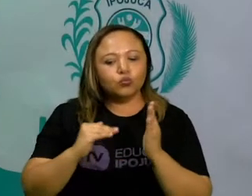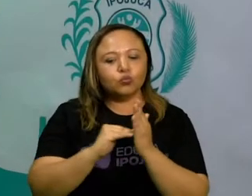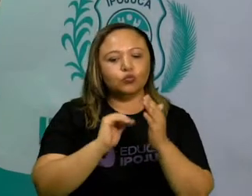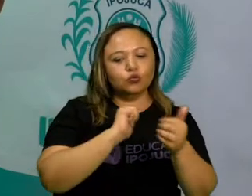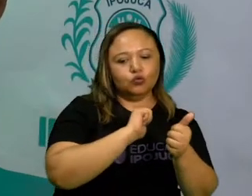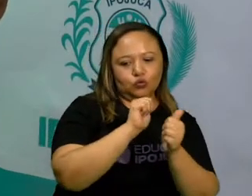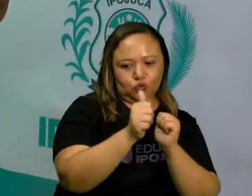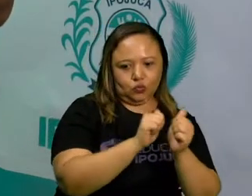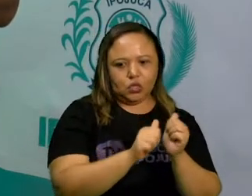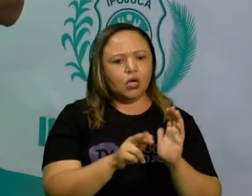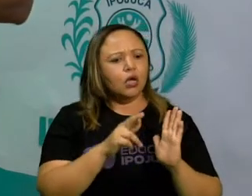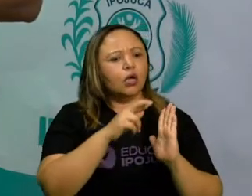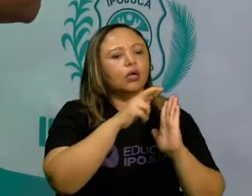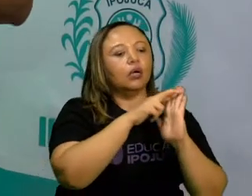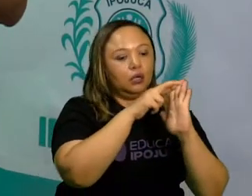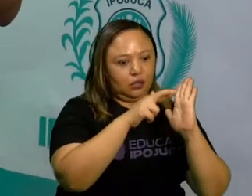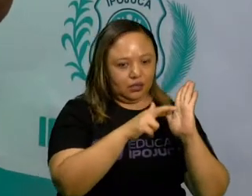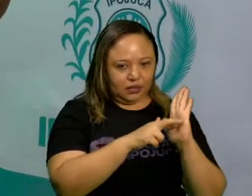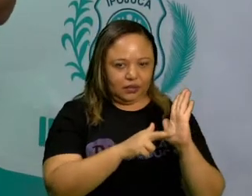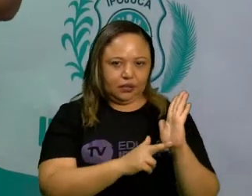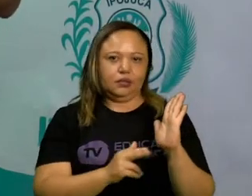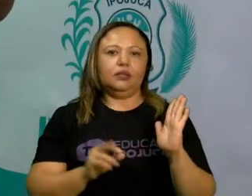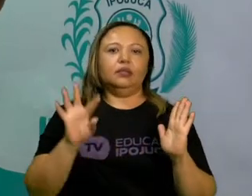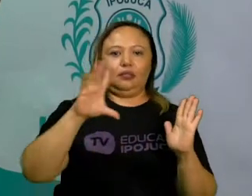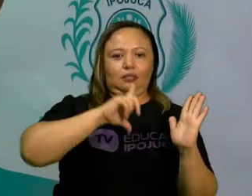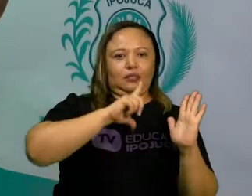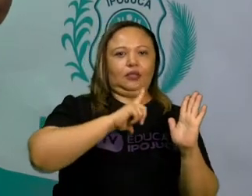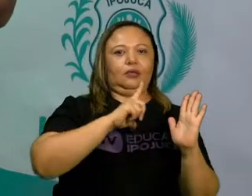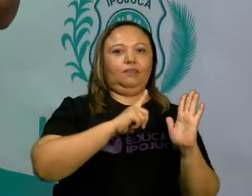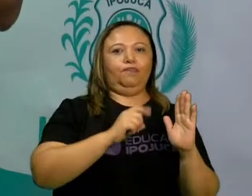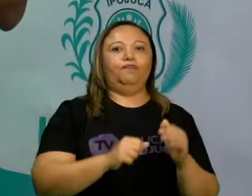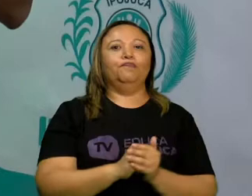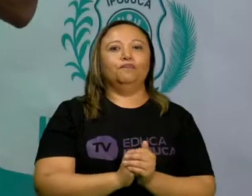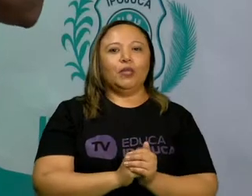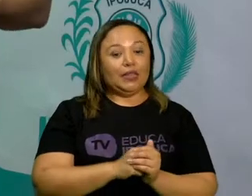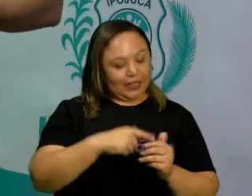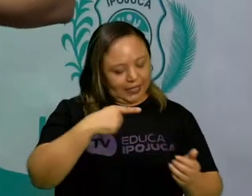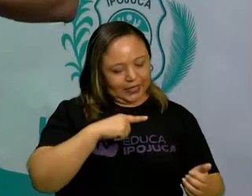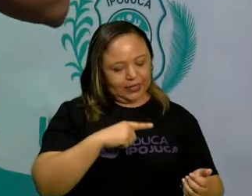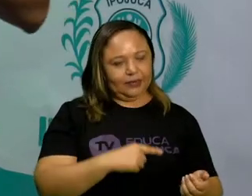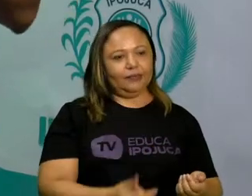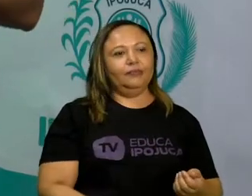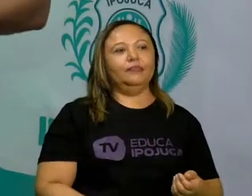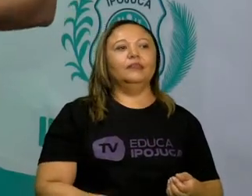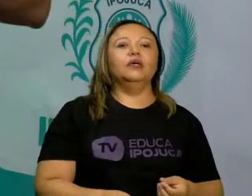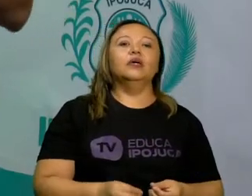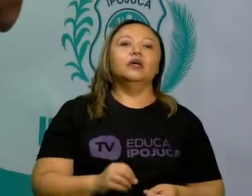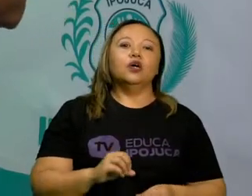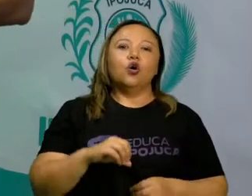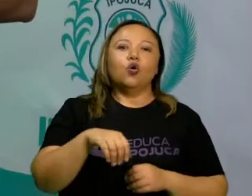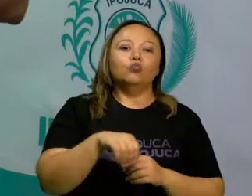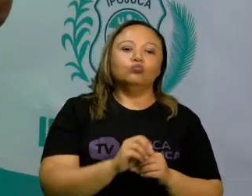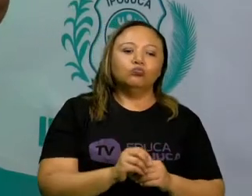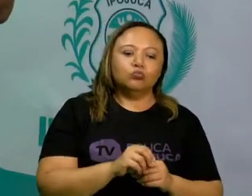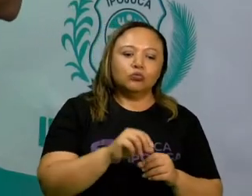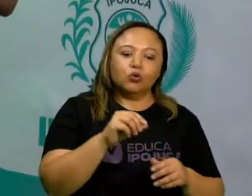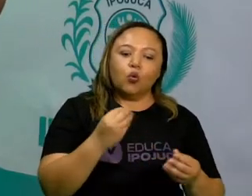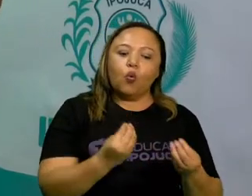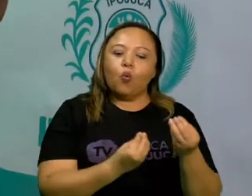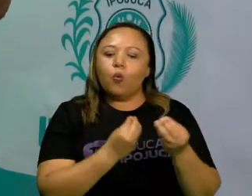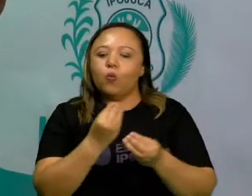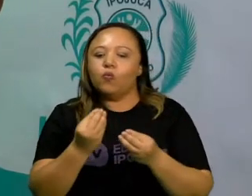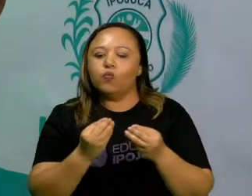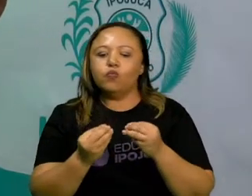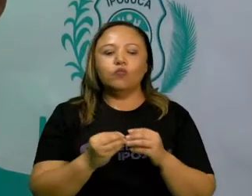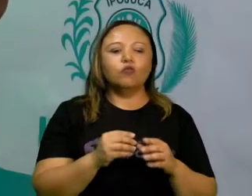pré-determinadas, ou seja, há regras que vão vir da orientação de como o jogo deve ocorrer